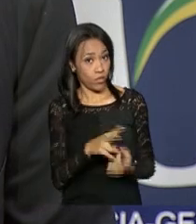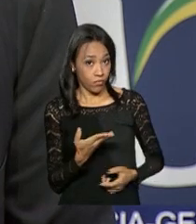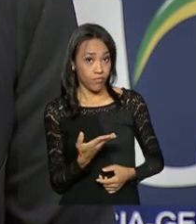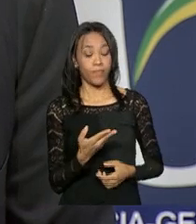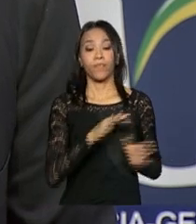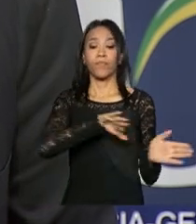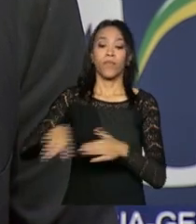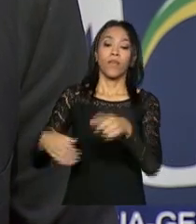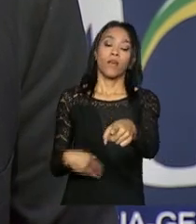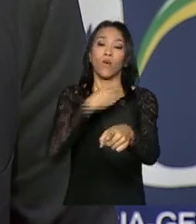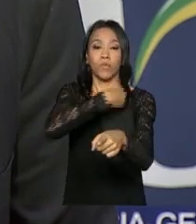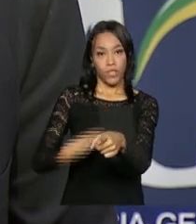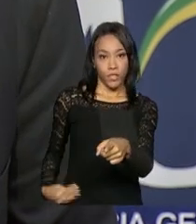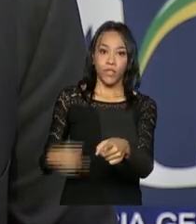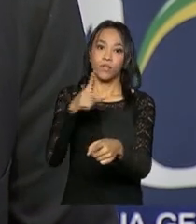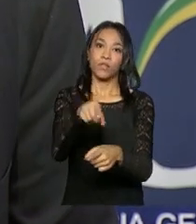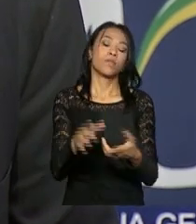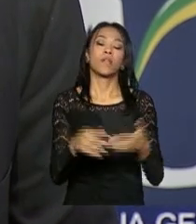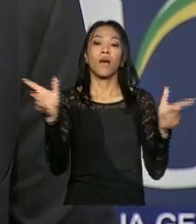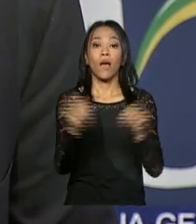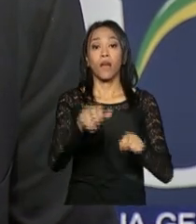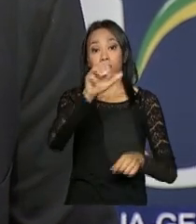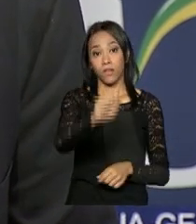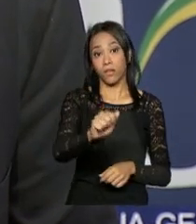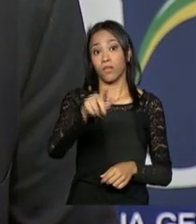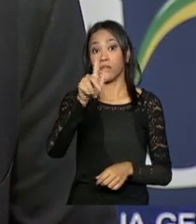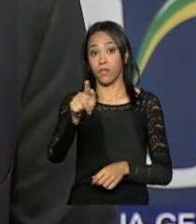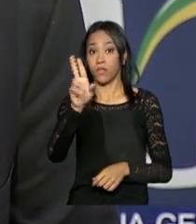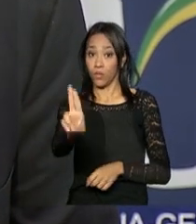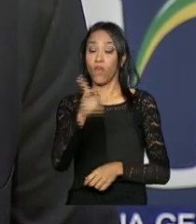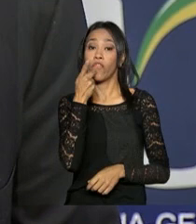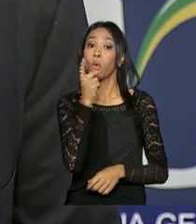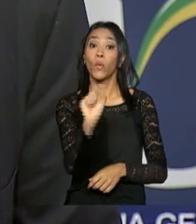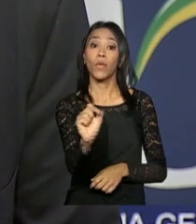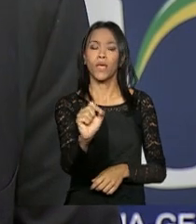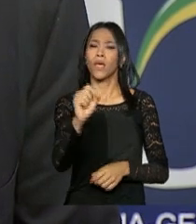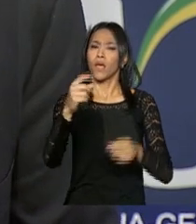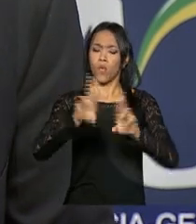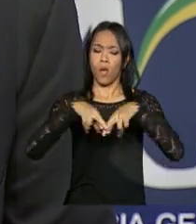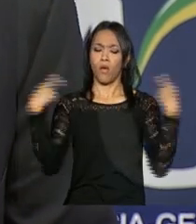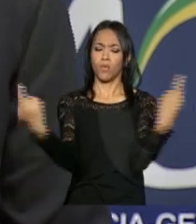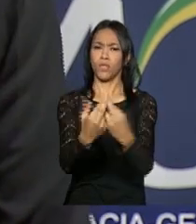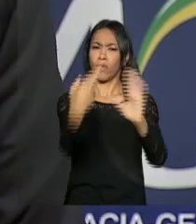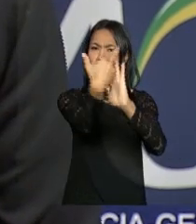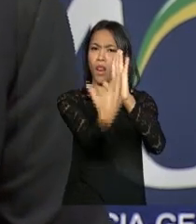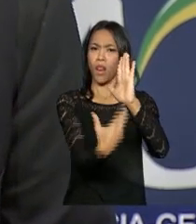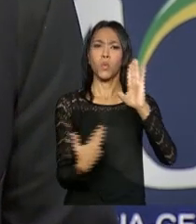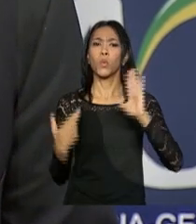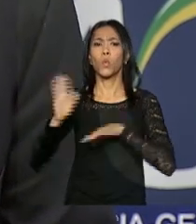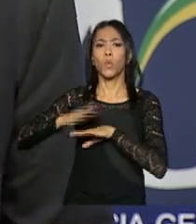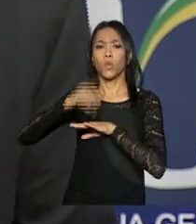ministro da Advocacia-Geral da União, Eduardo Cardoso, fez comentários sobre a sessão em que foi lido o relatório do deputado